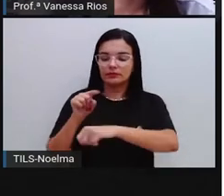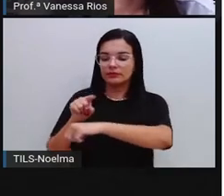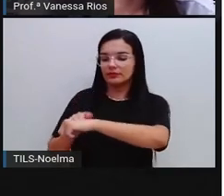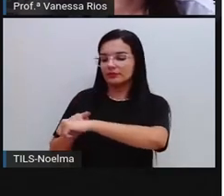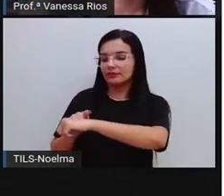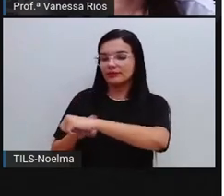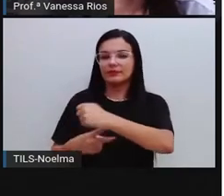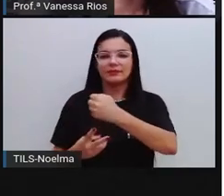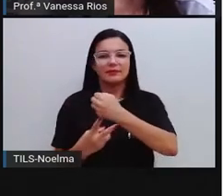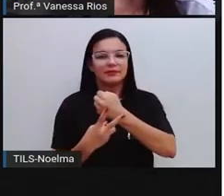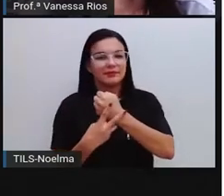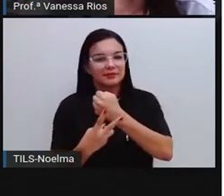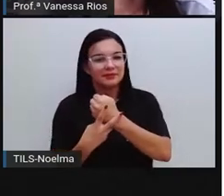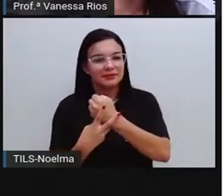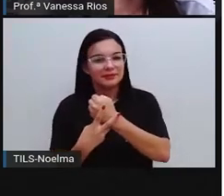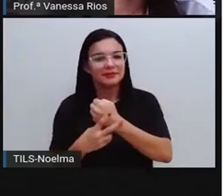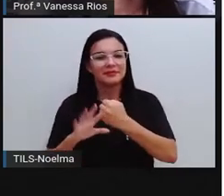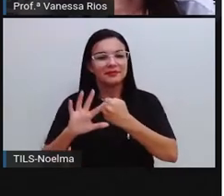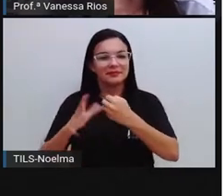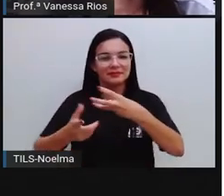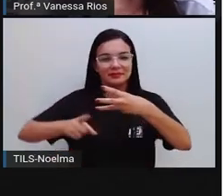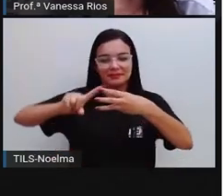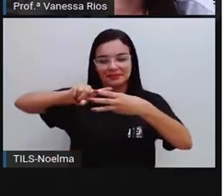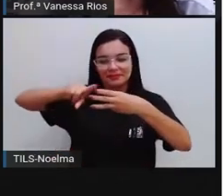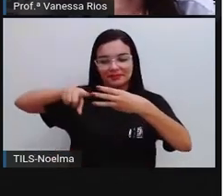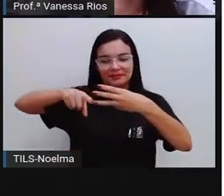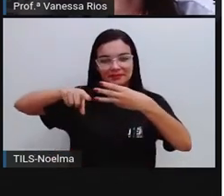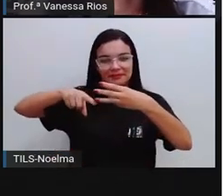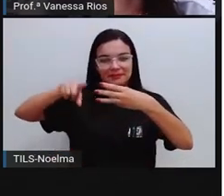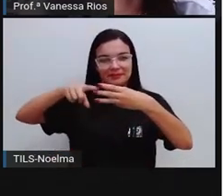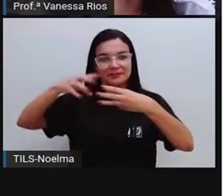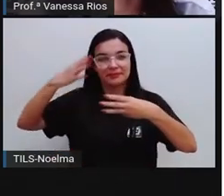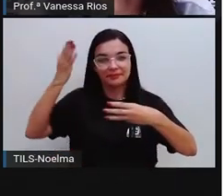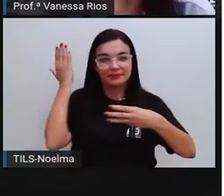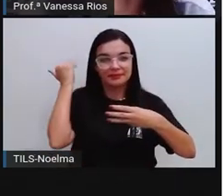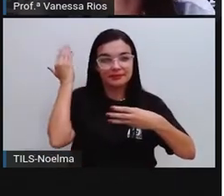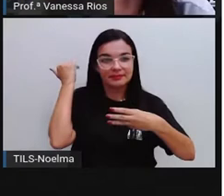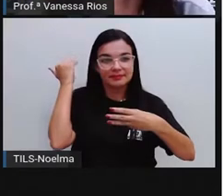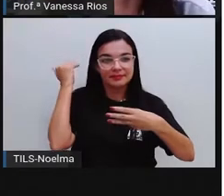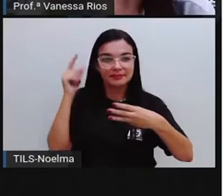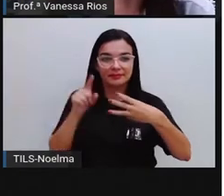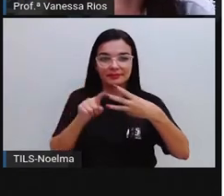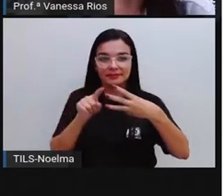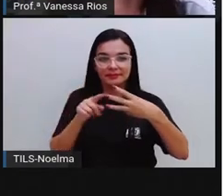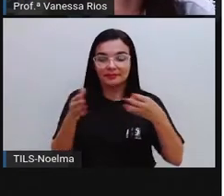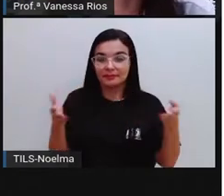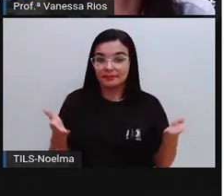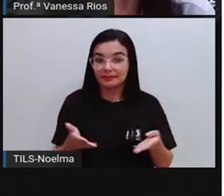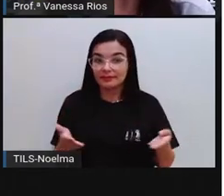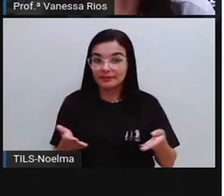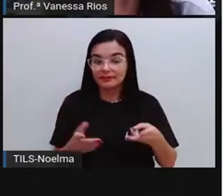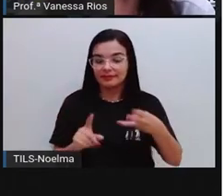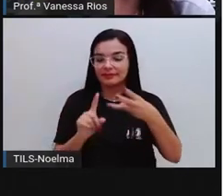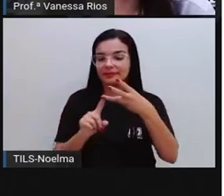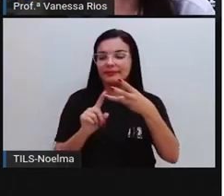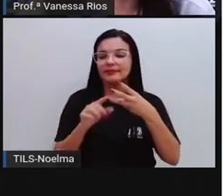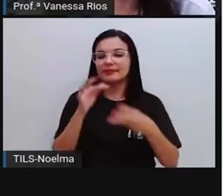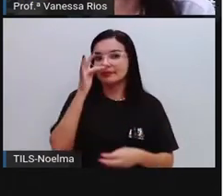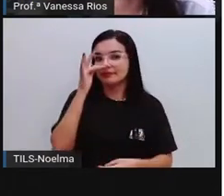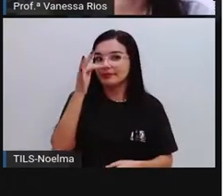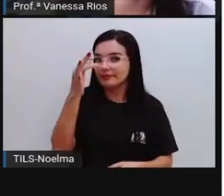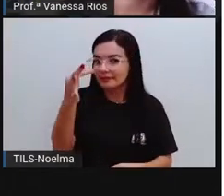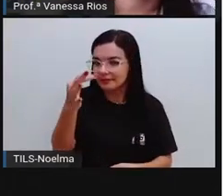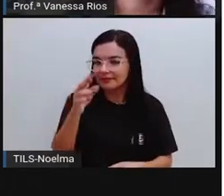o passado, o presente e o futuro. Lembrando aí que o passado são as